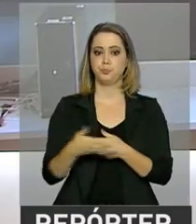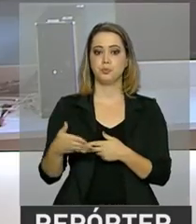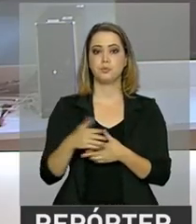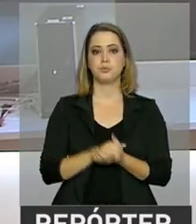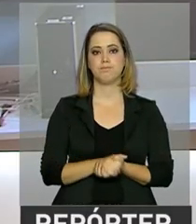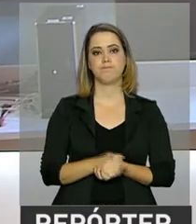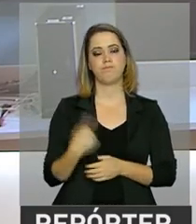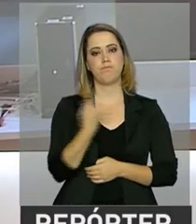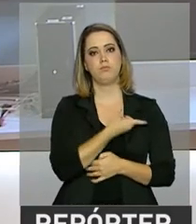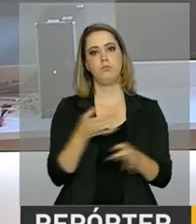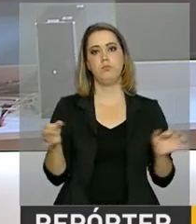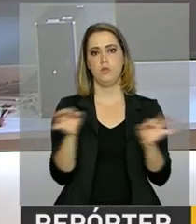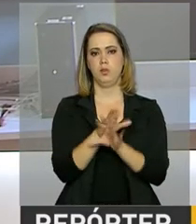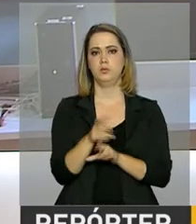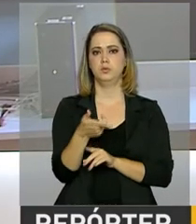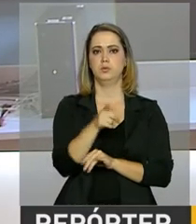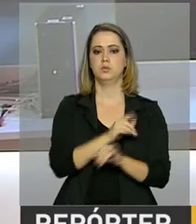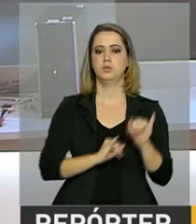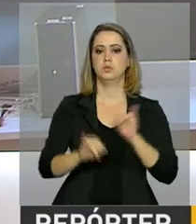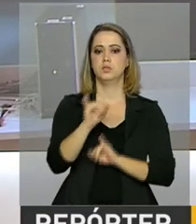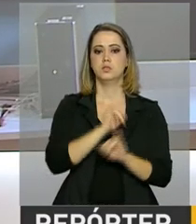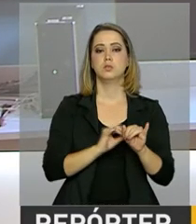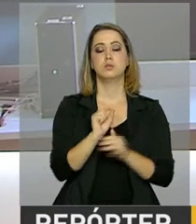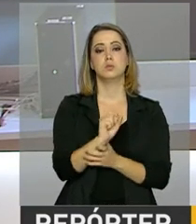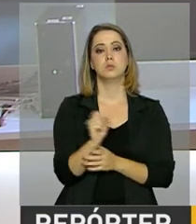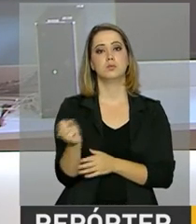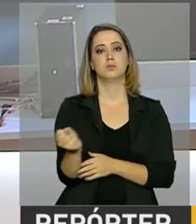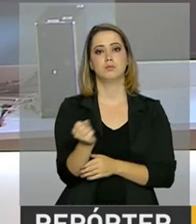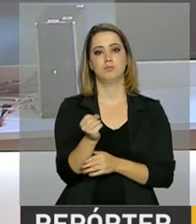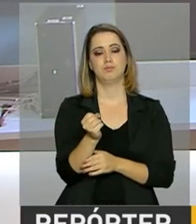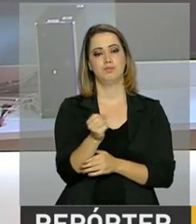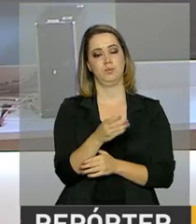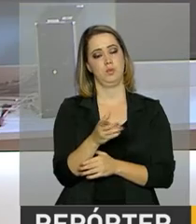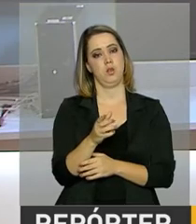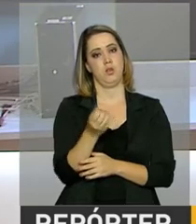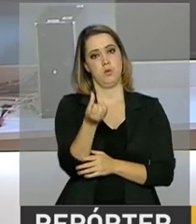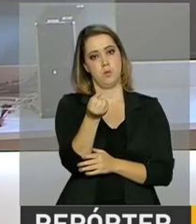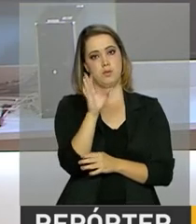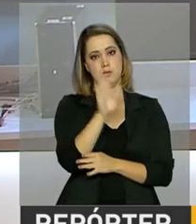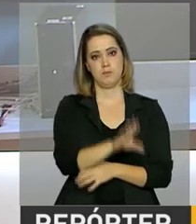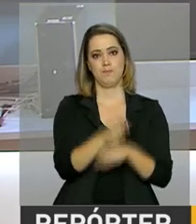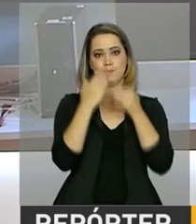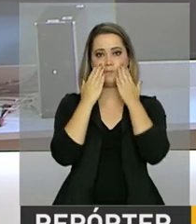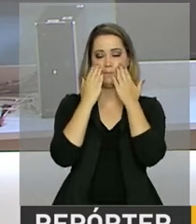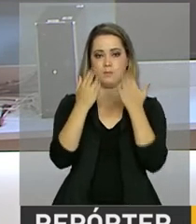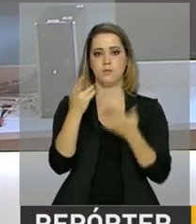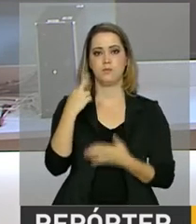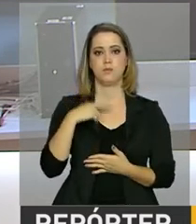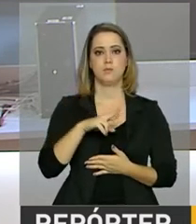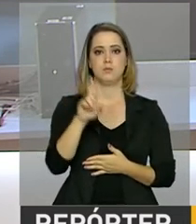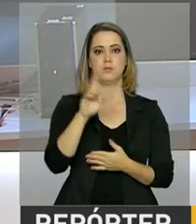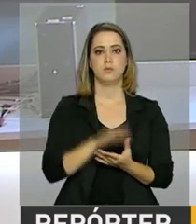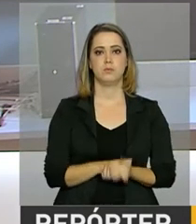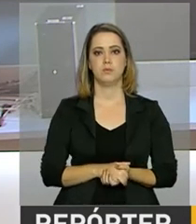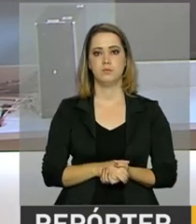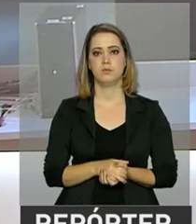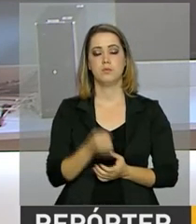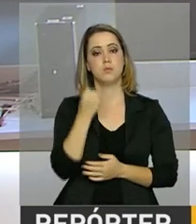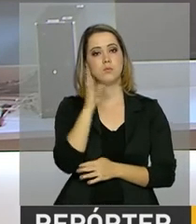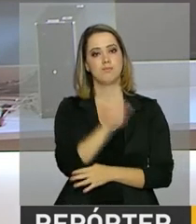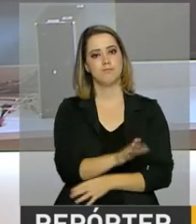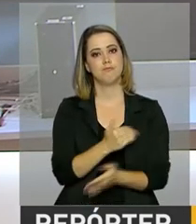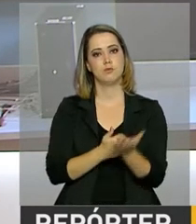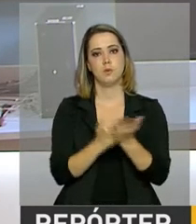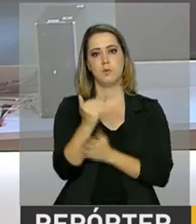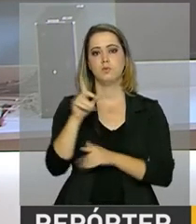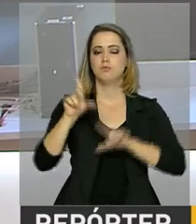E nós ficamos por aqui e podemos voltar a qualquer momento com novas informações ou às seis da tarde na próxima edição do Repórter NBR. Uma